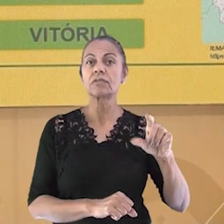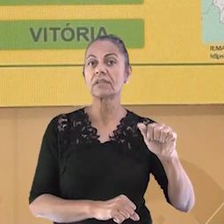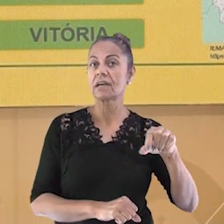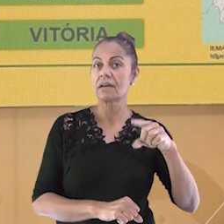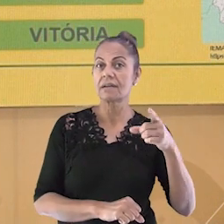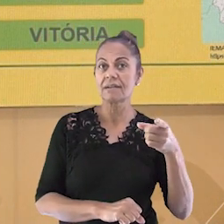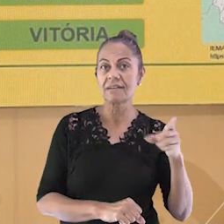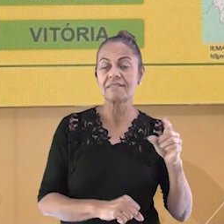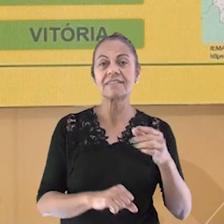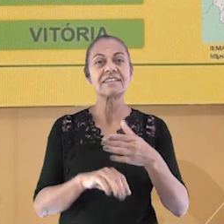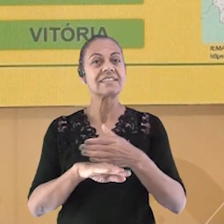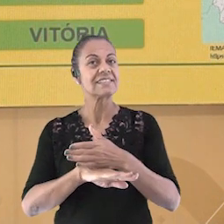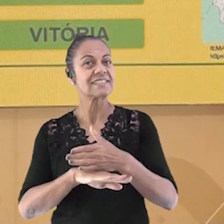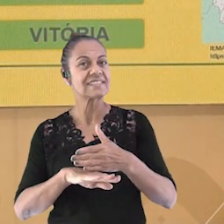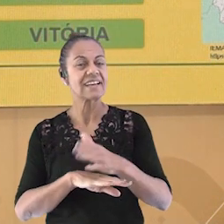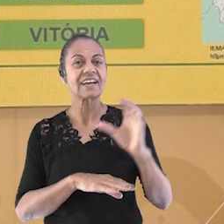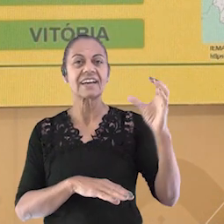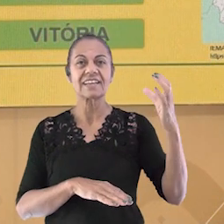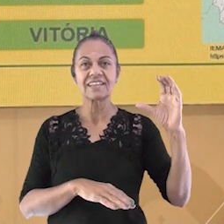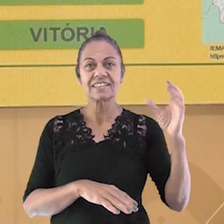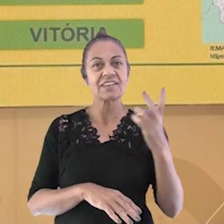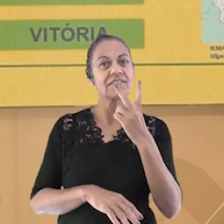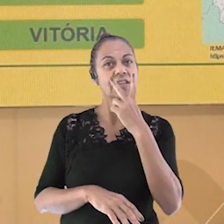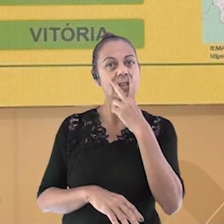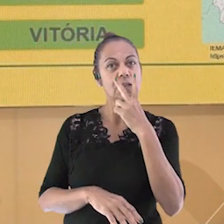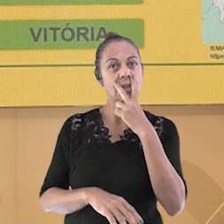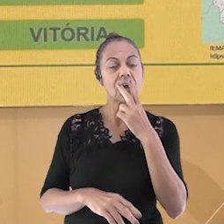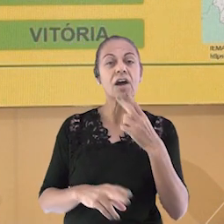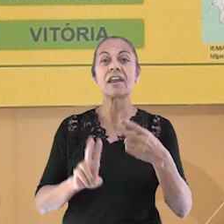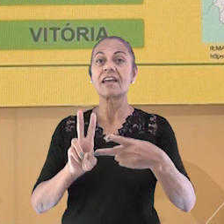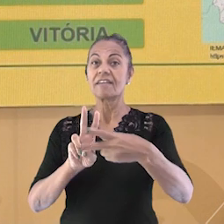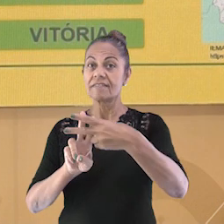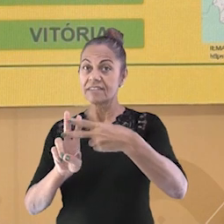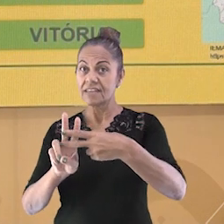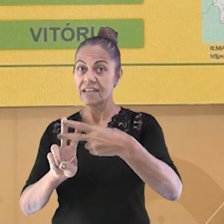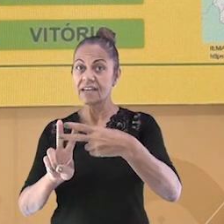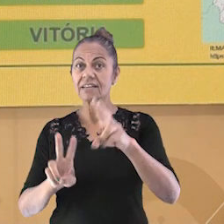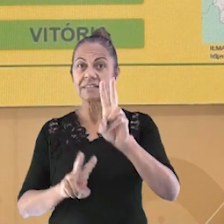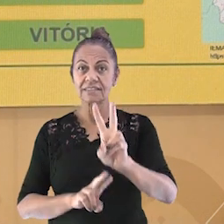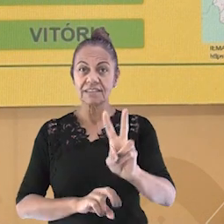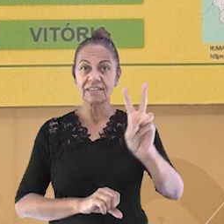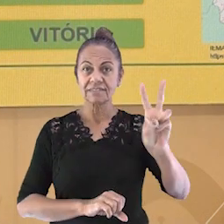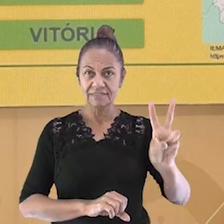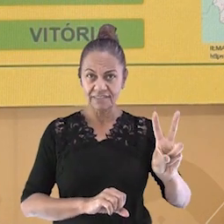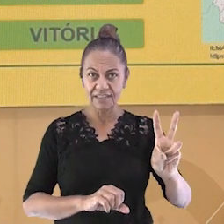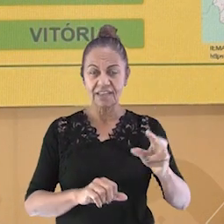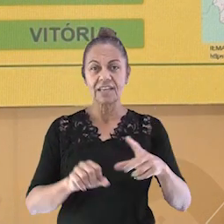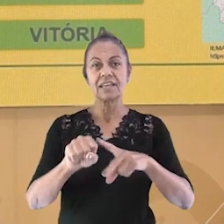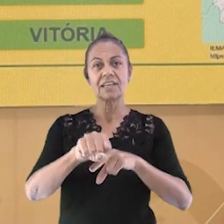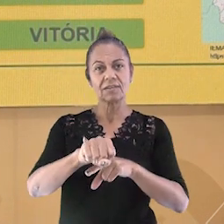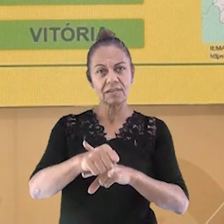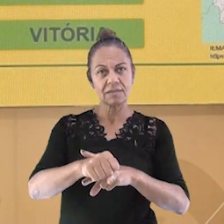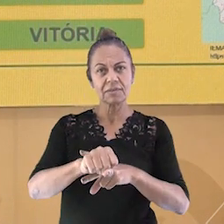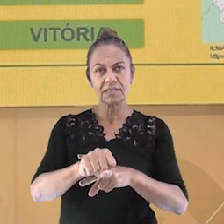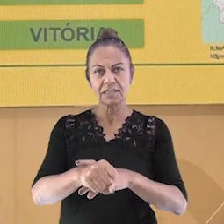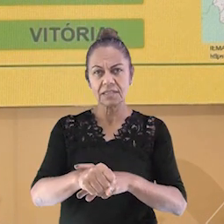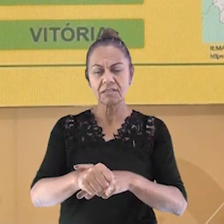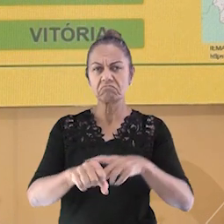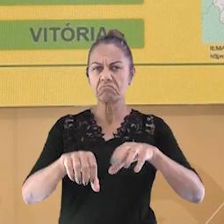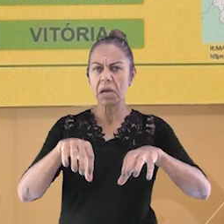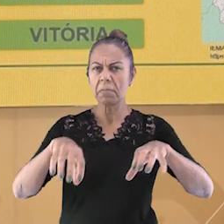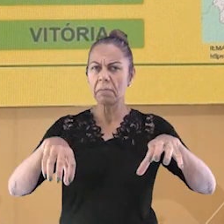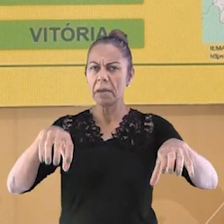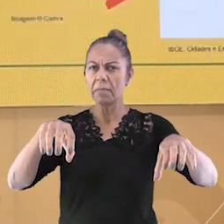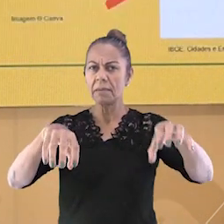Serra, Cariacica, Vitória, Viana, Vila Velha e Guarapari. E essas